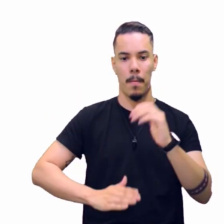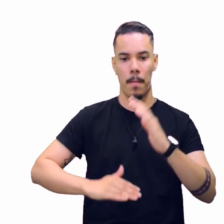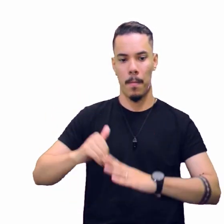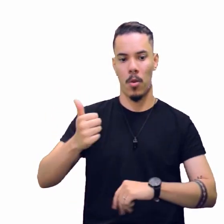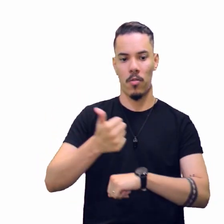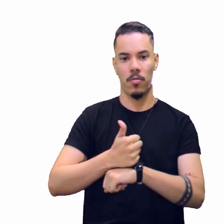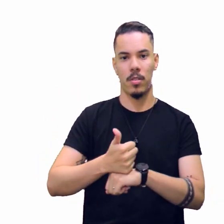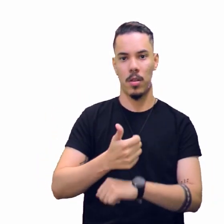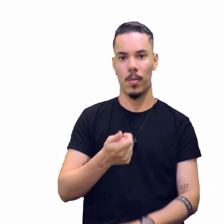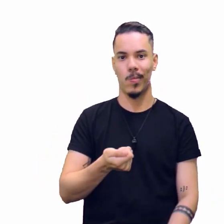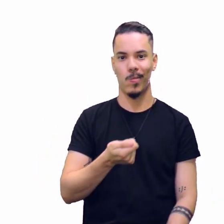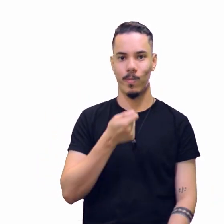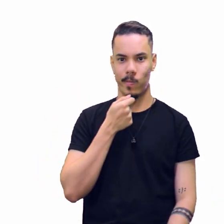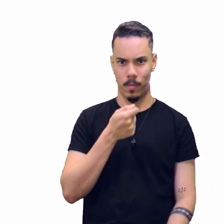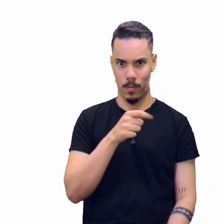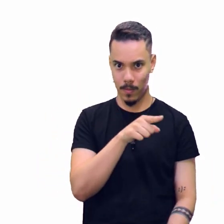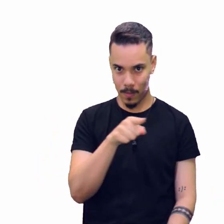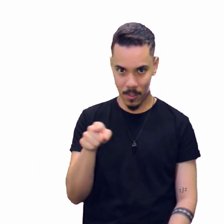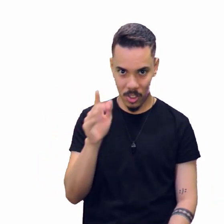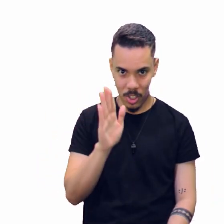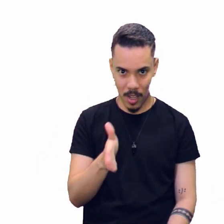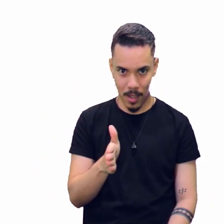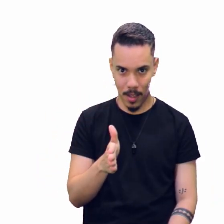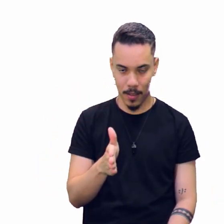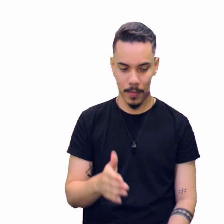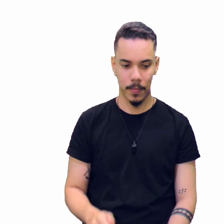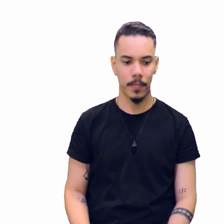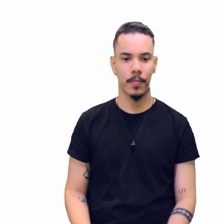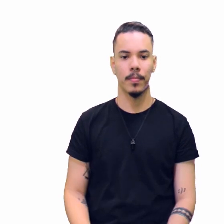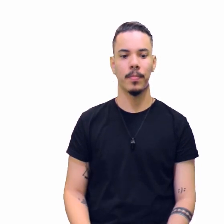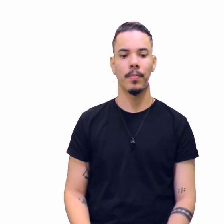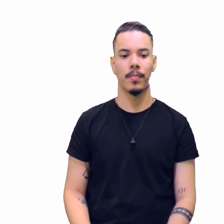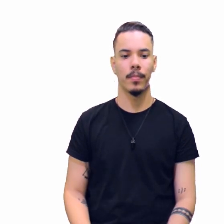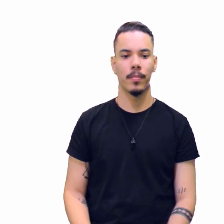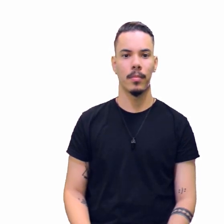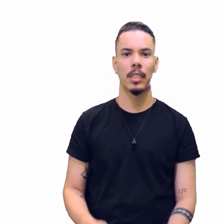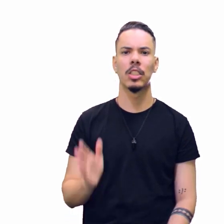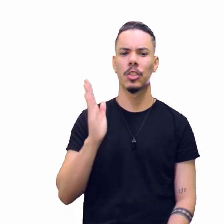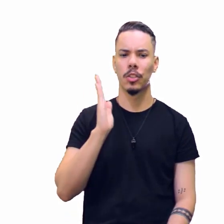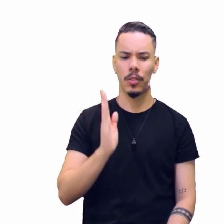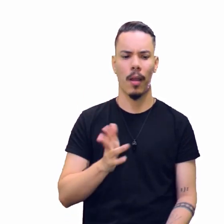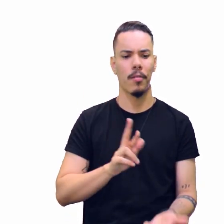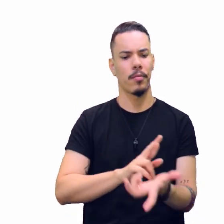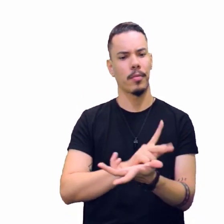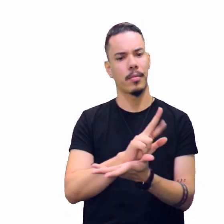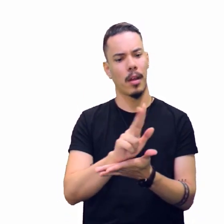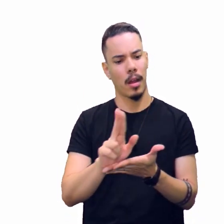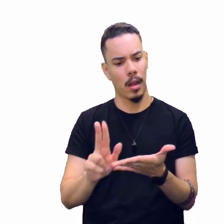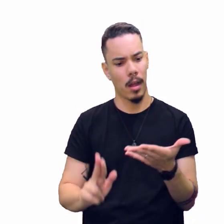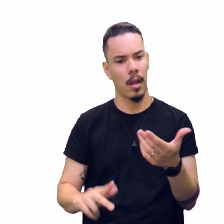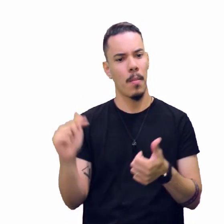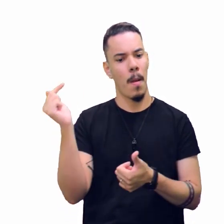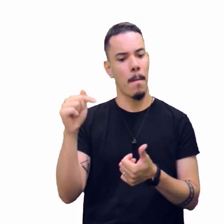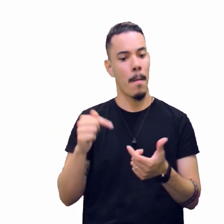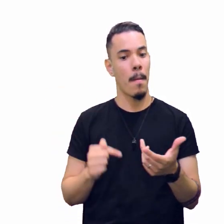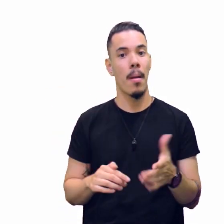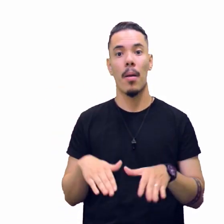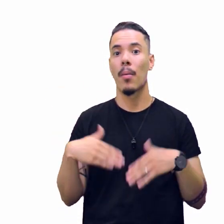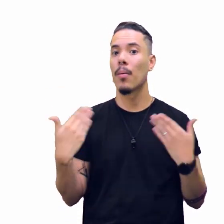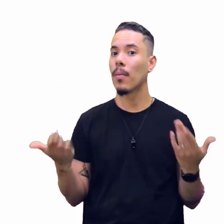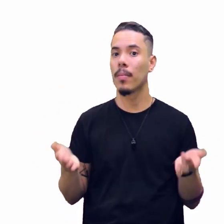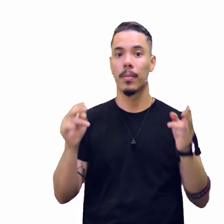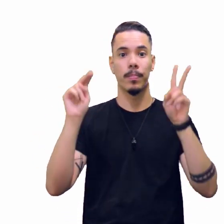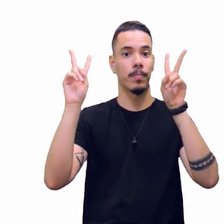repórter. Estão ligados aí? Já saíram várias reportagens. Qual a